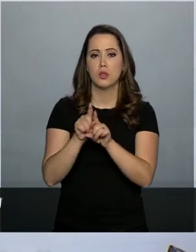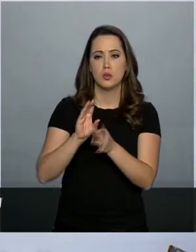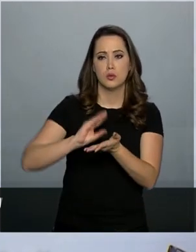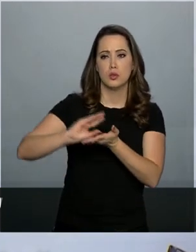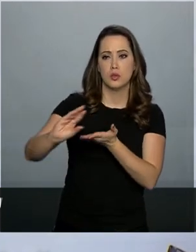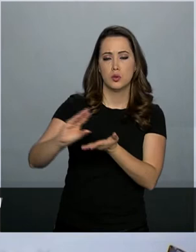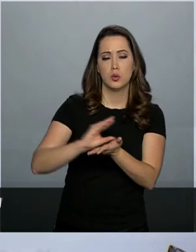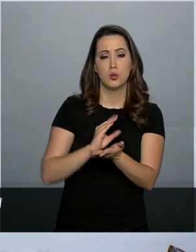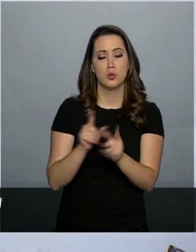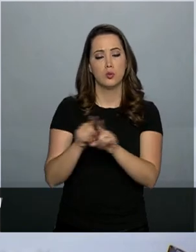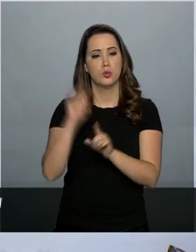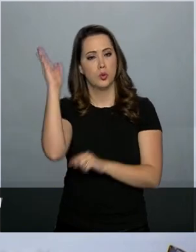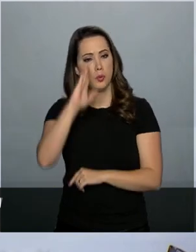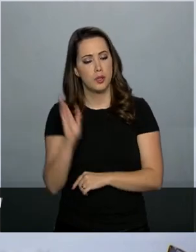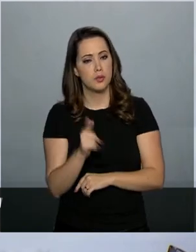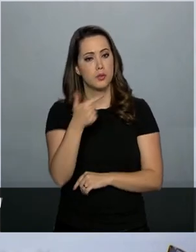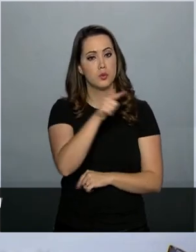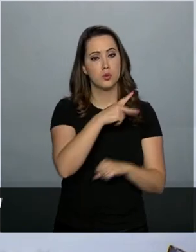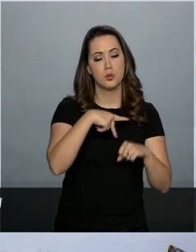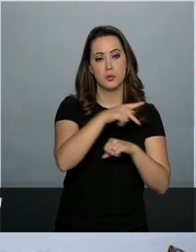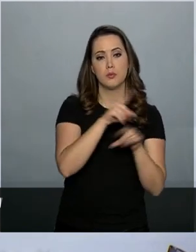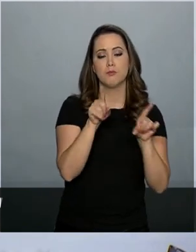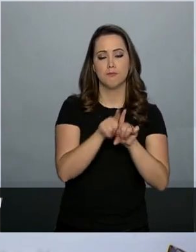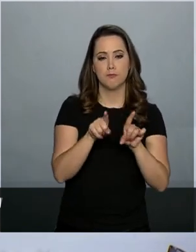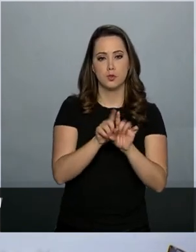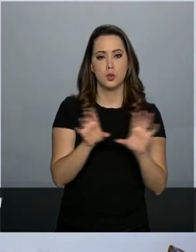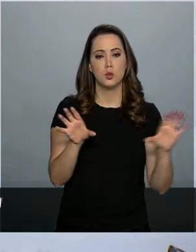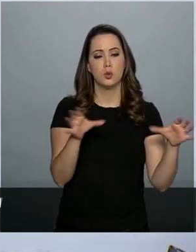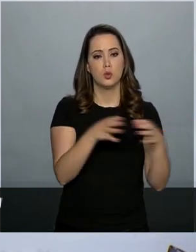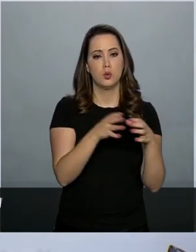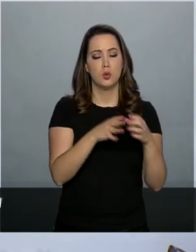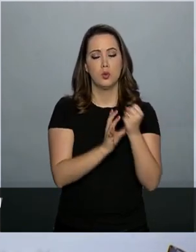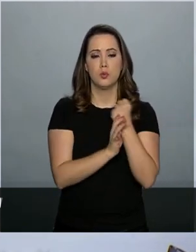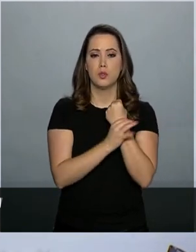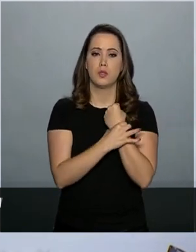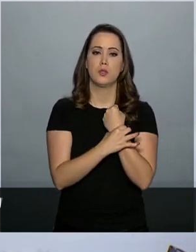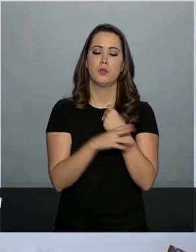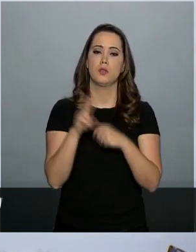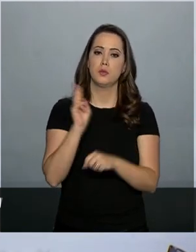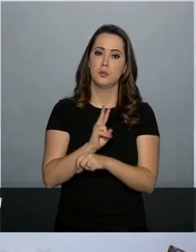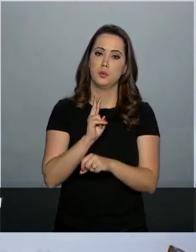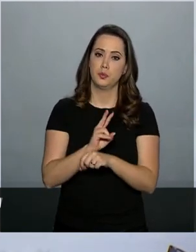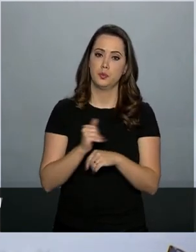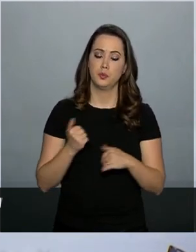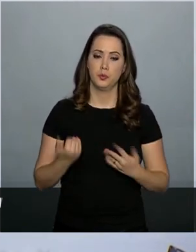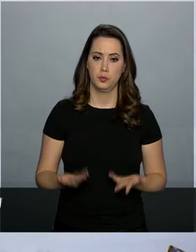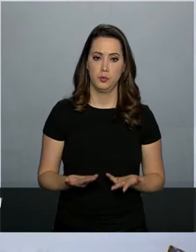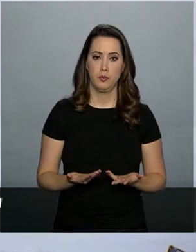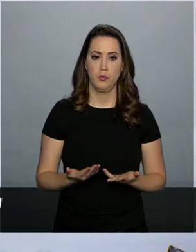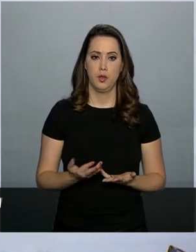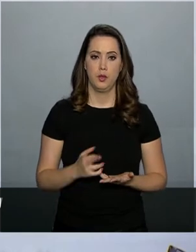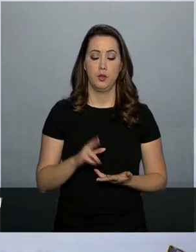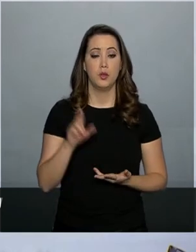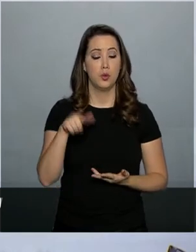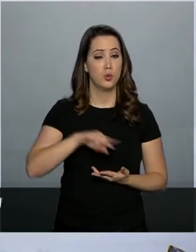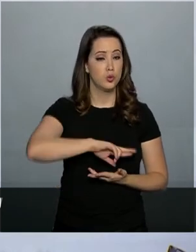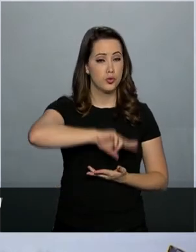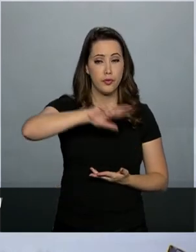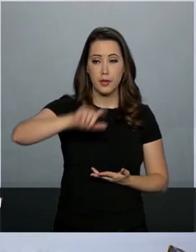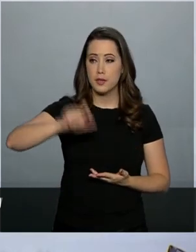brasileiros e estrangeiros da área de segurança e defesa. Os distintos